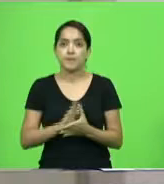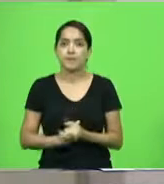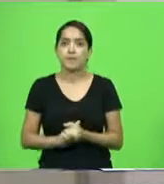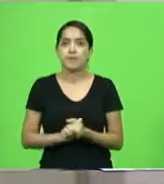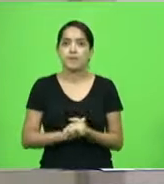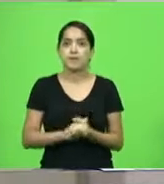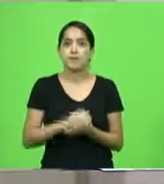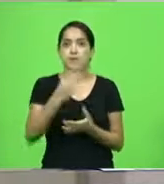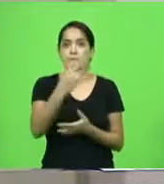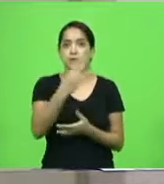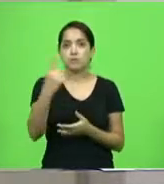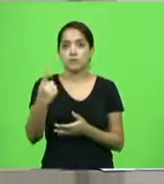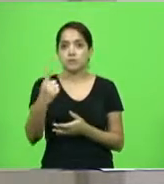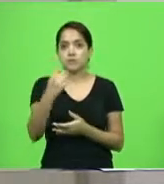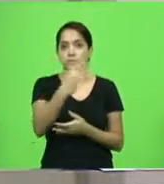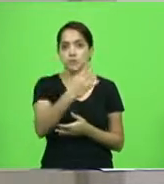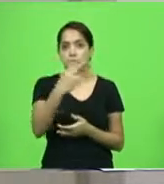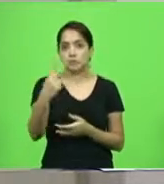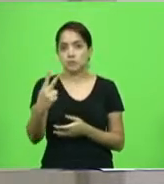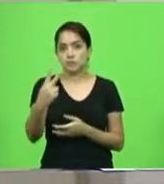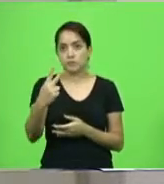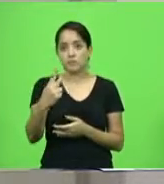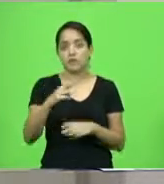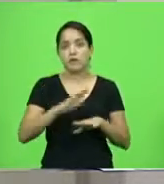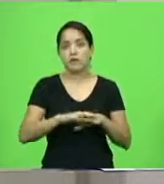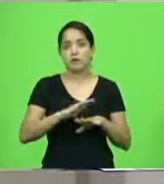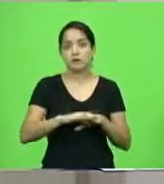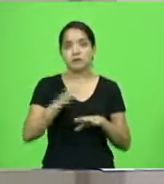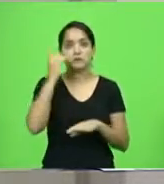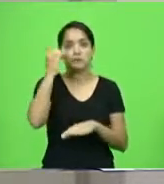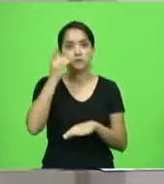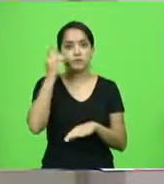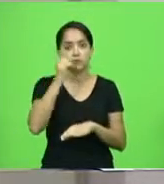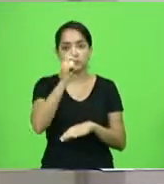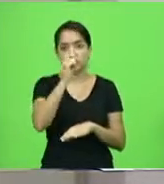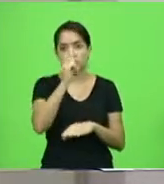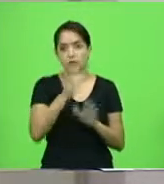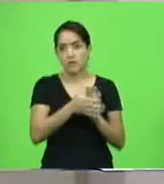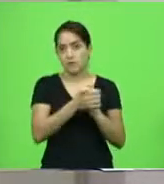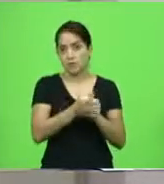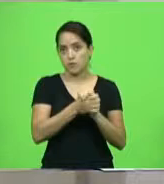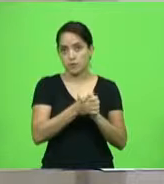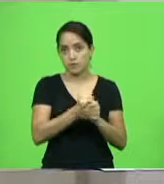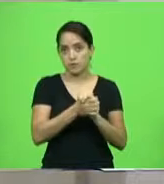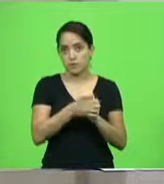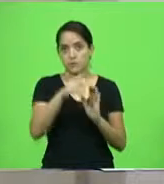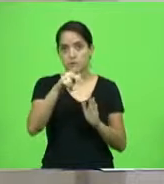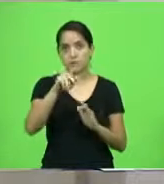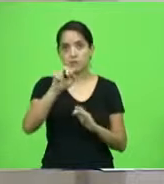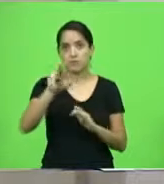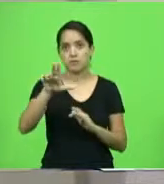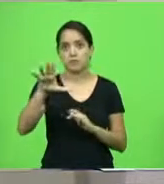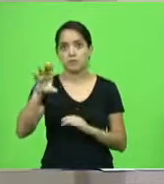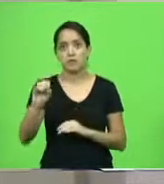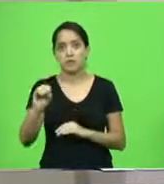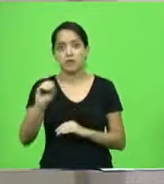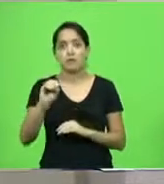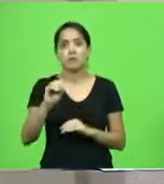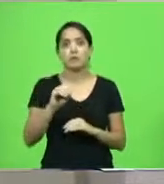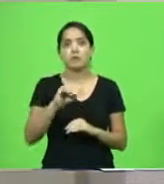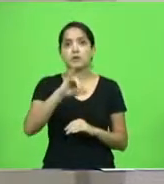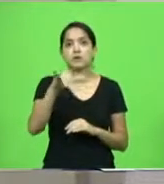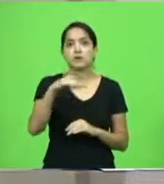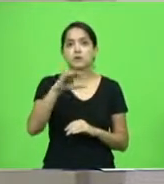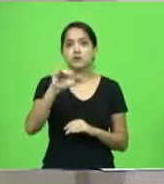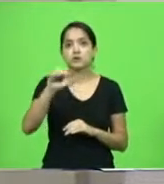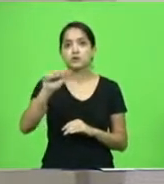Moções 41 e 42, autor deputado João Amin, cumprimentando os senhores Paulo Augusto, Cauchique Miguel e Jaime